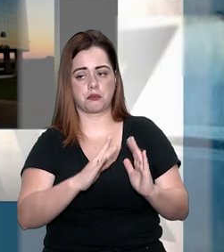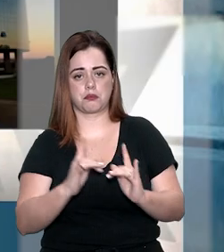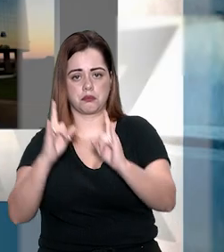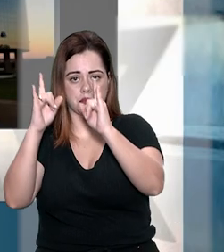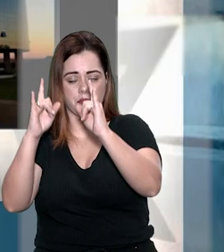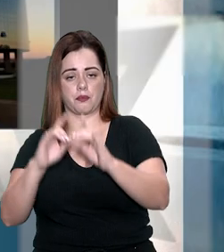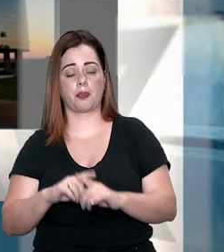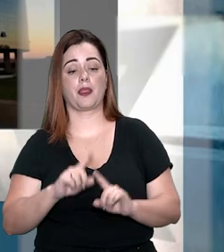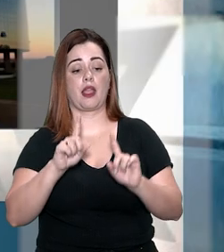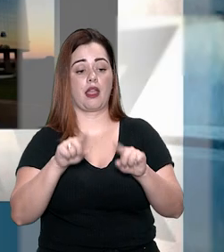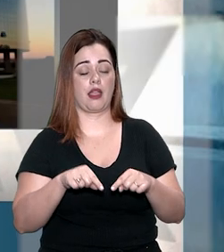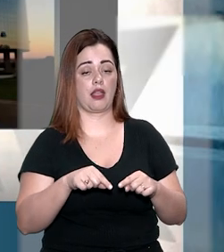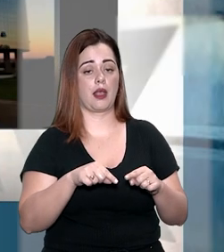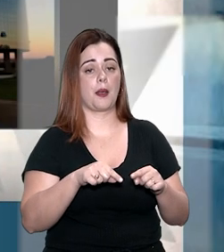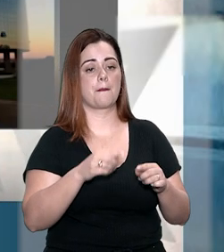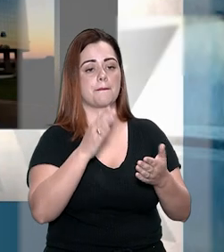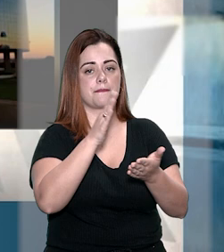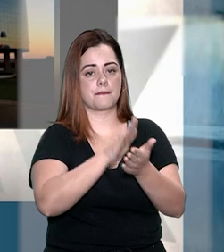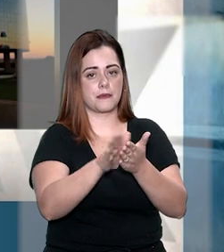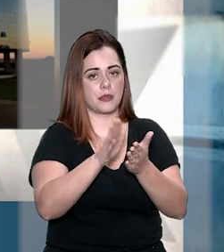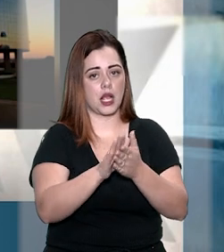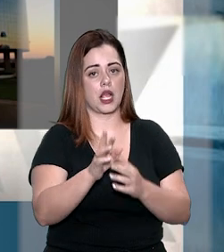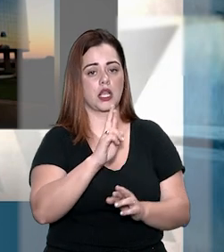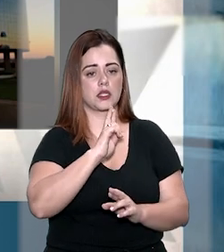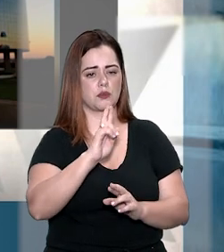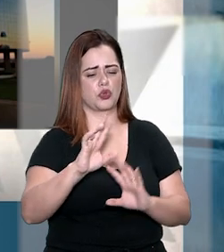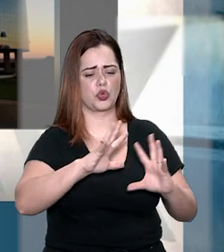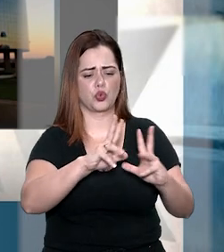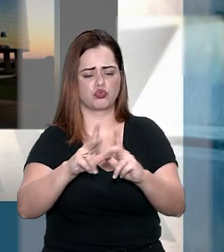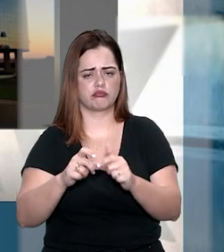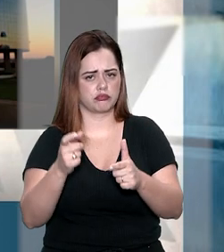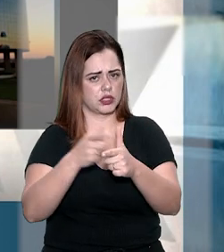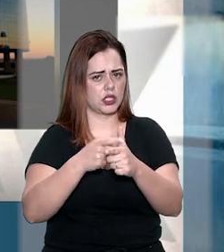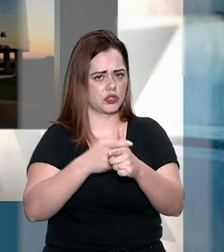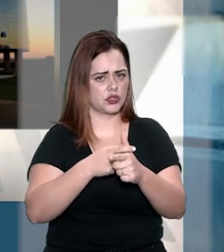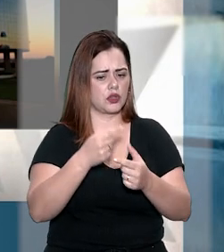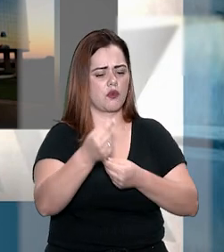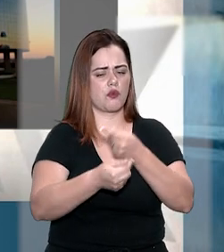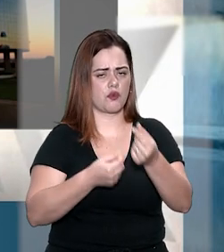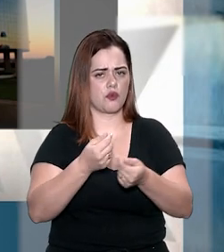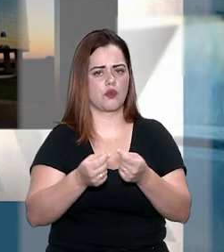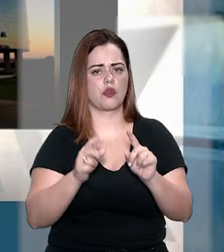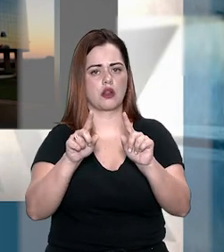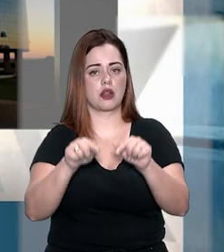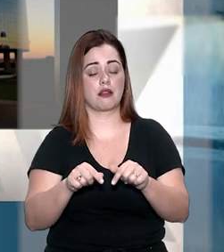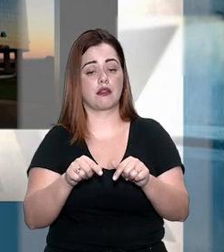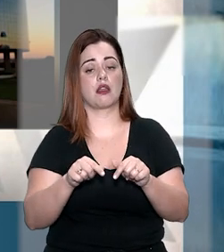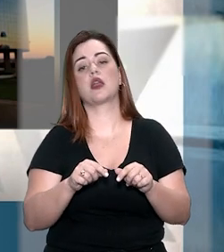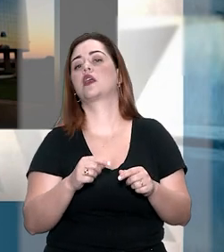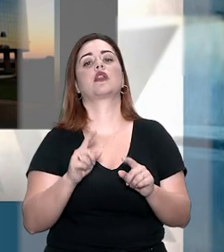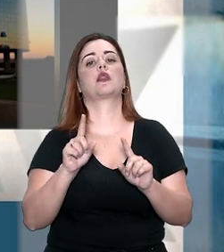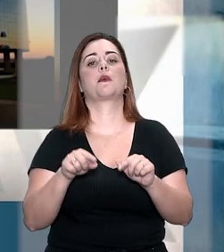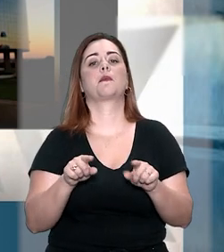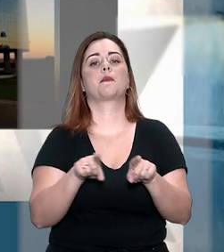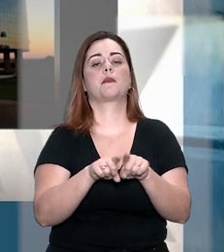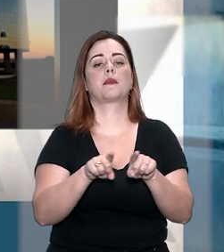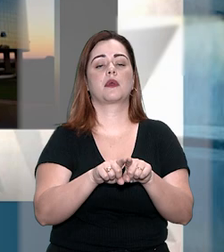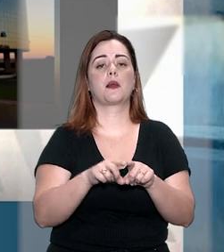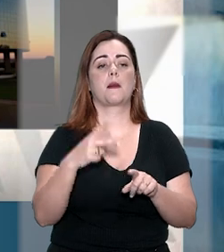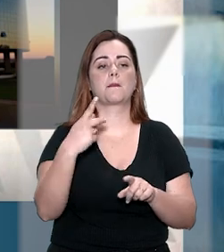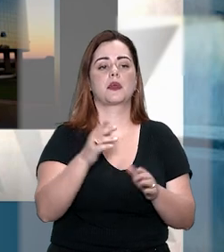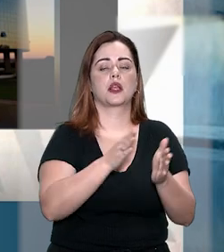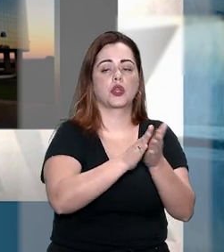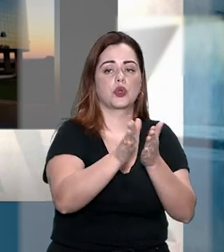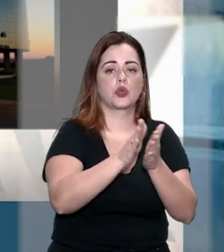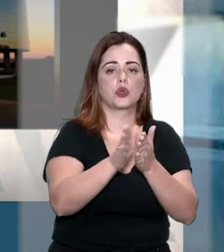Segundo ele, o credor fiduciário passa a responder pelas dívidas tributárias e não tributárias incidentes sobre o bem a partir